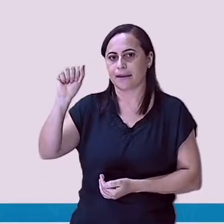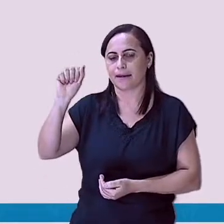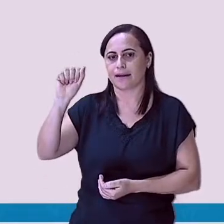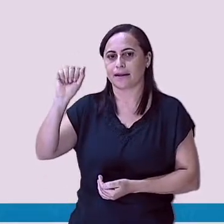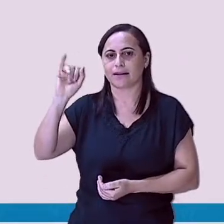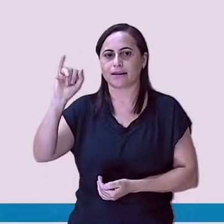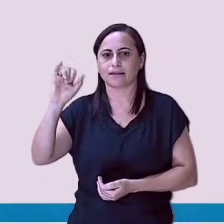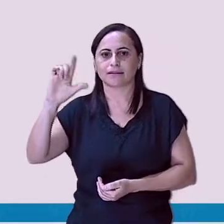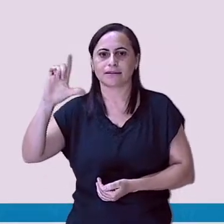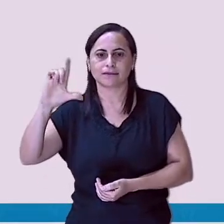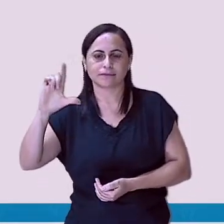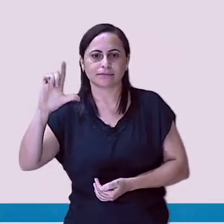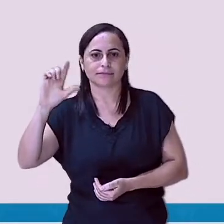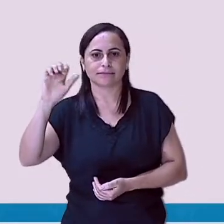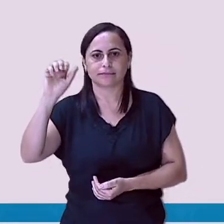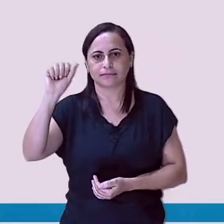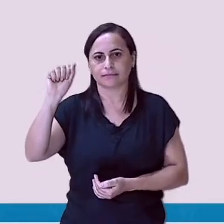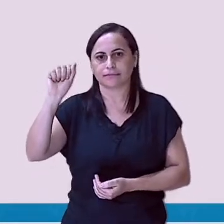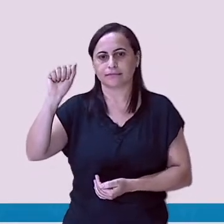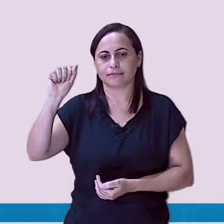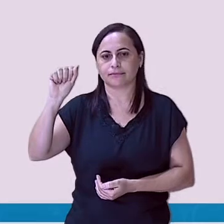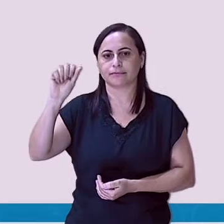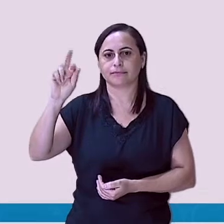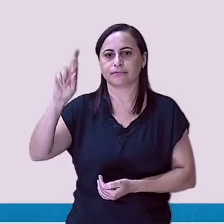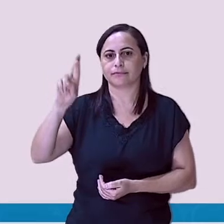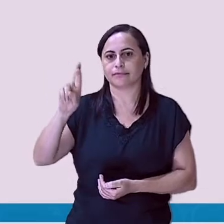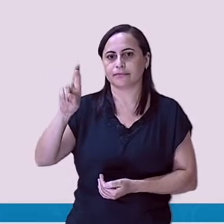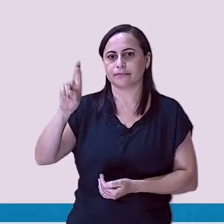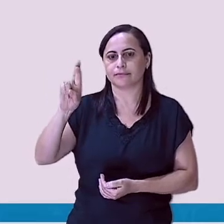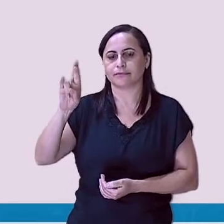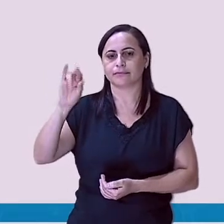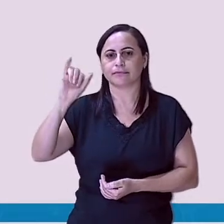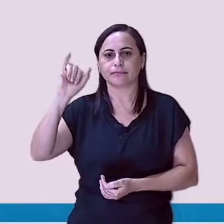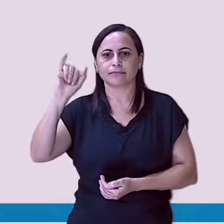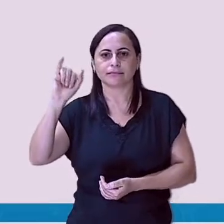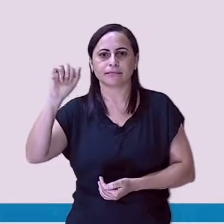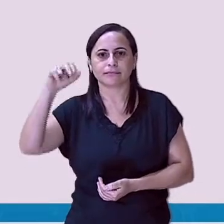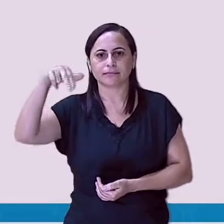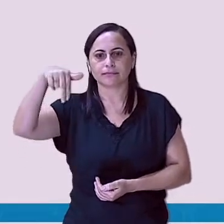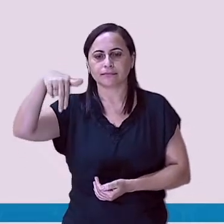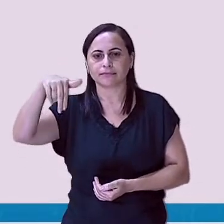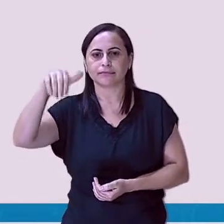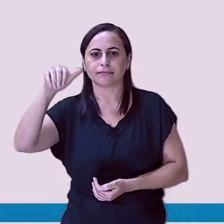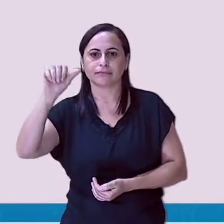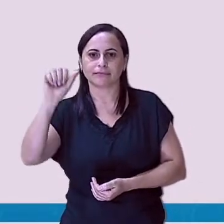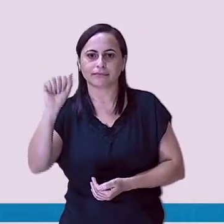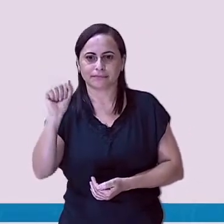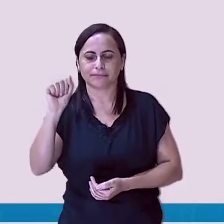L. Letra R. E letra N.